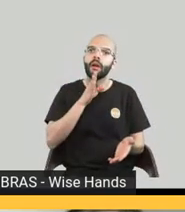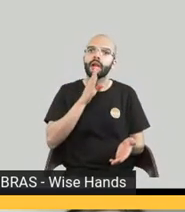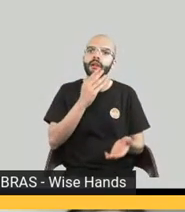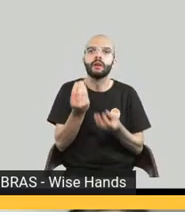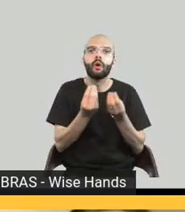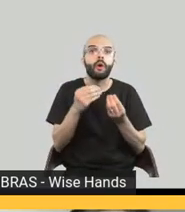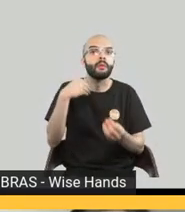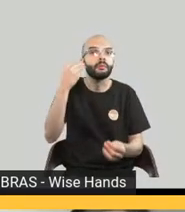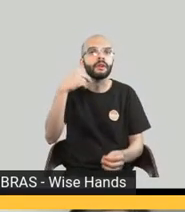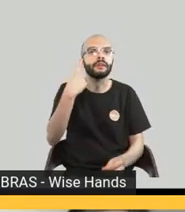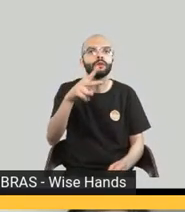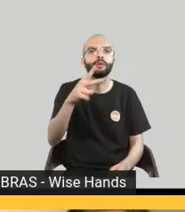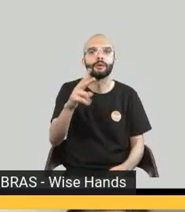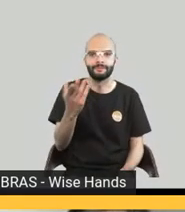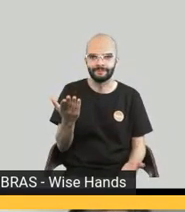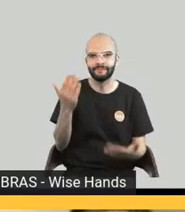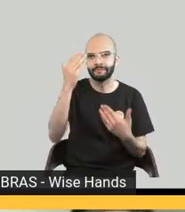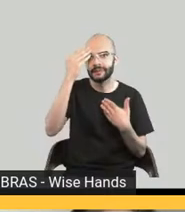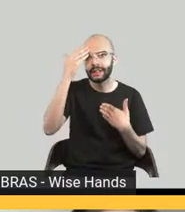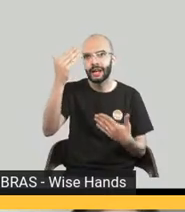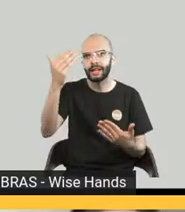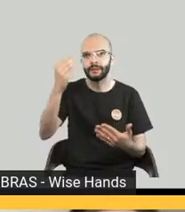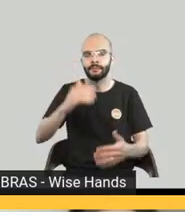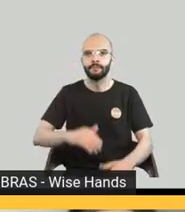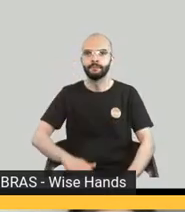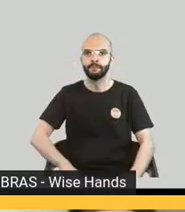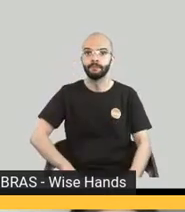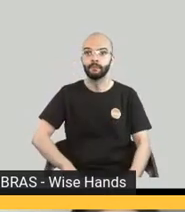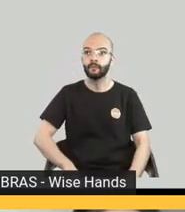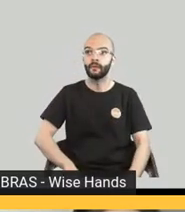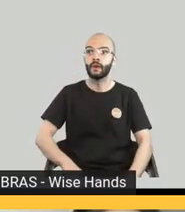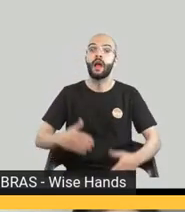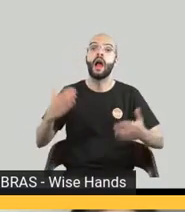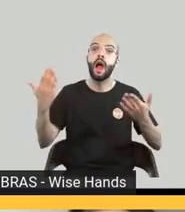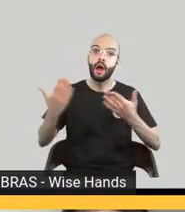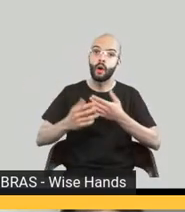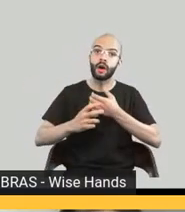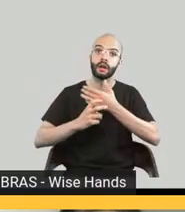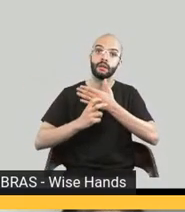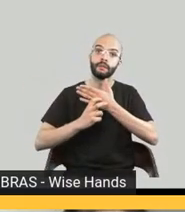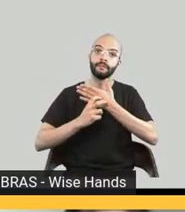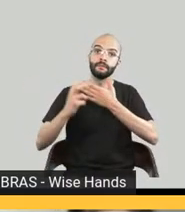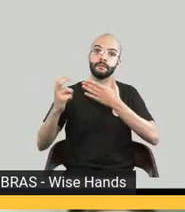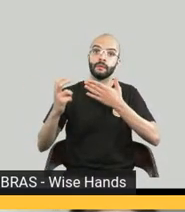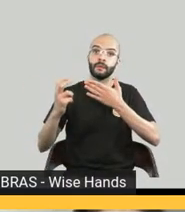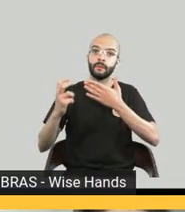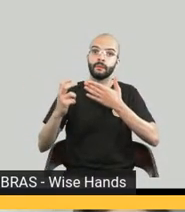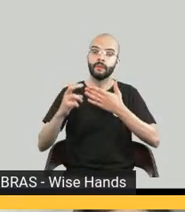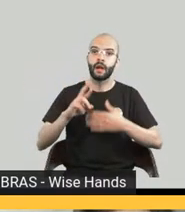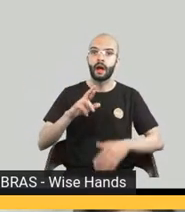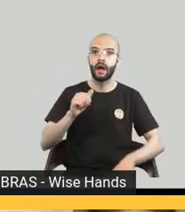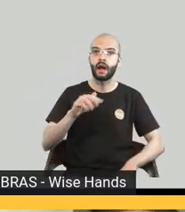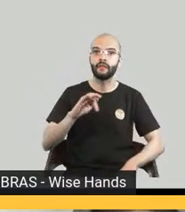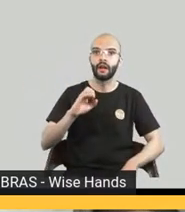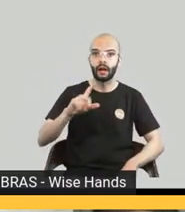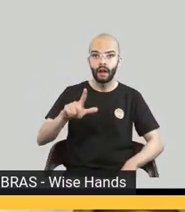obrigada Mariana agora aí o pessoal da Wise Hands Rafael ou Júnior